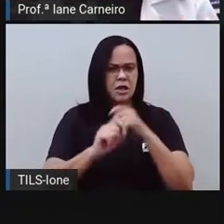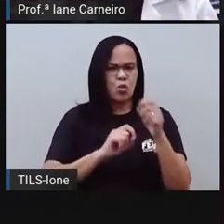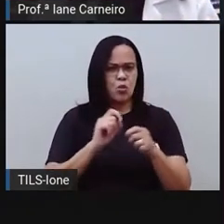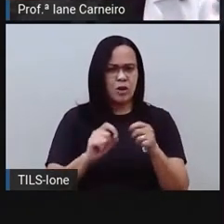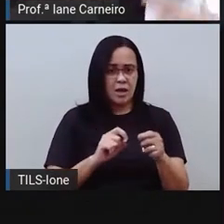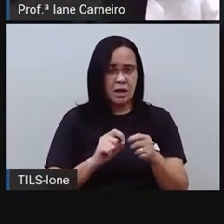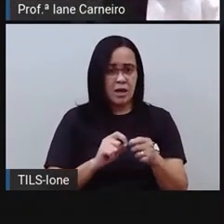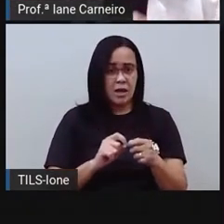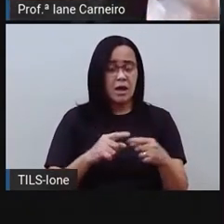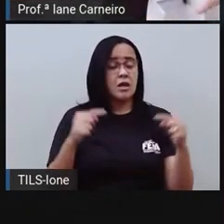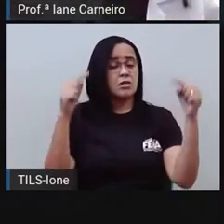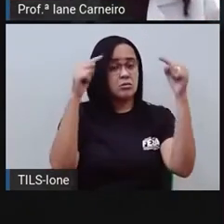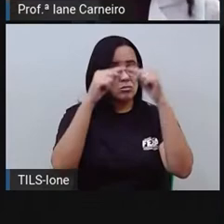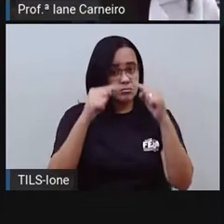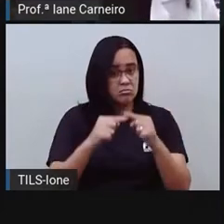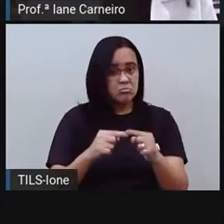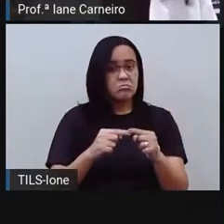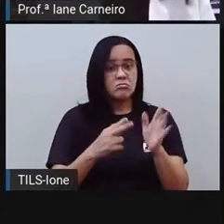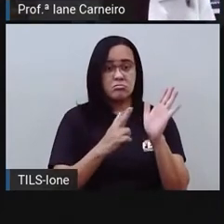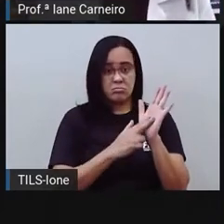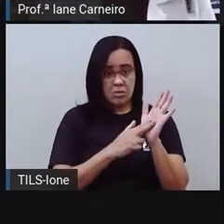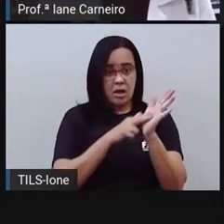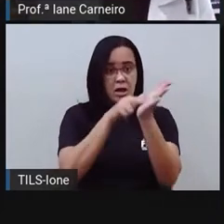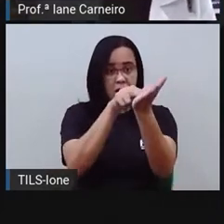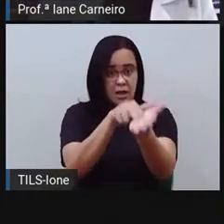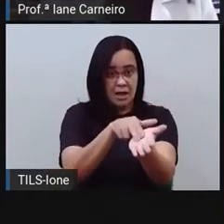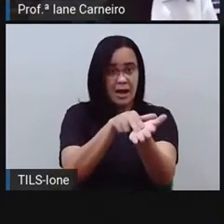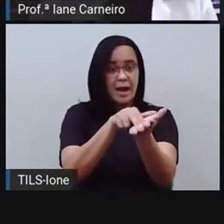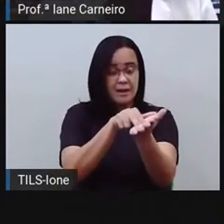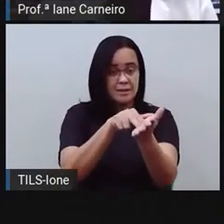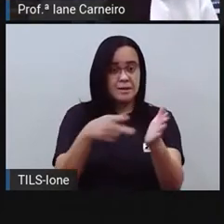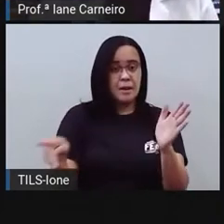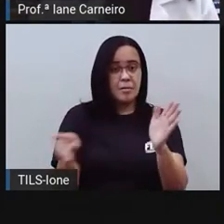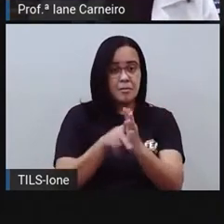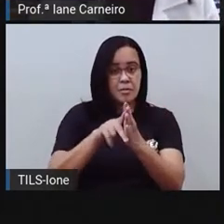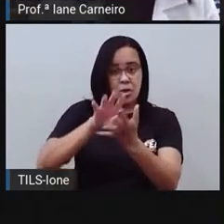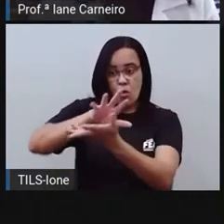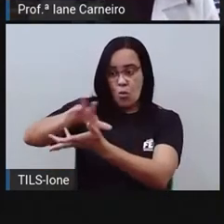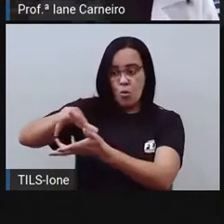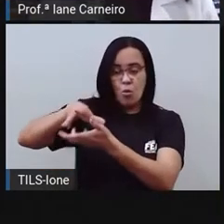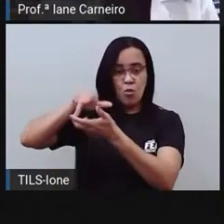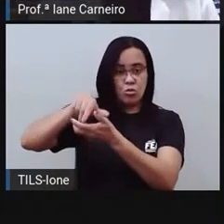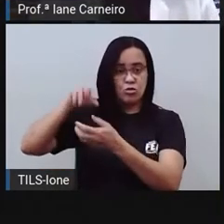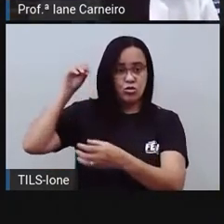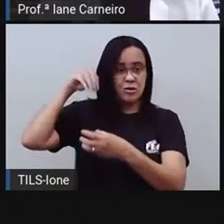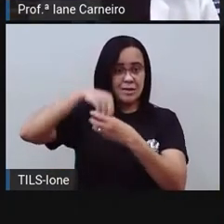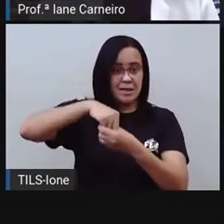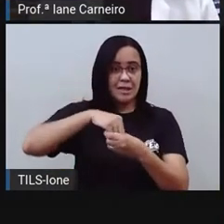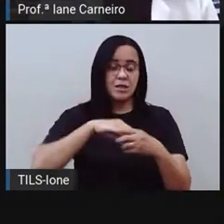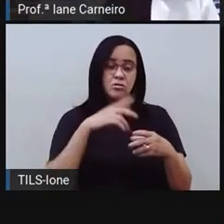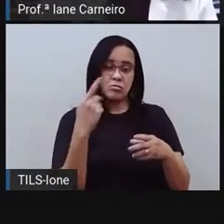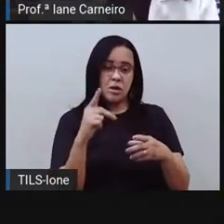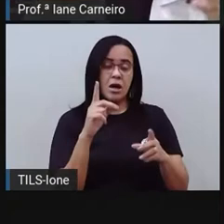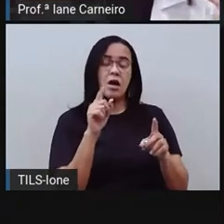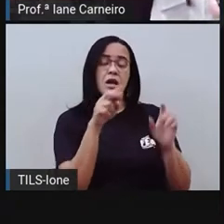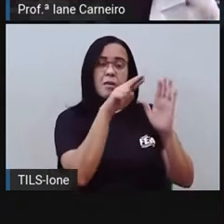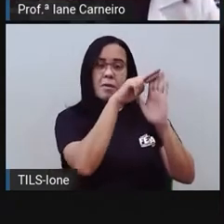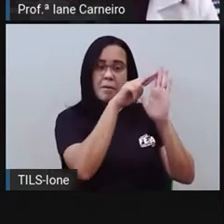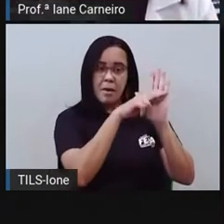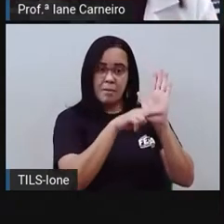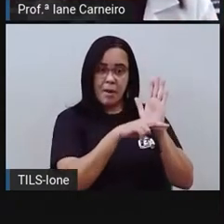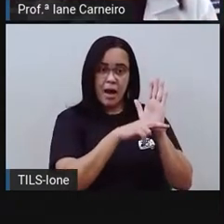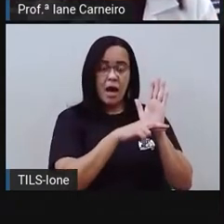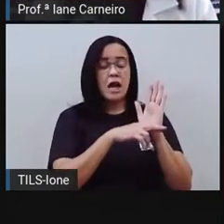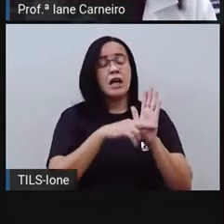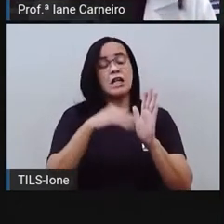declaração, carta aí, universal, em que nela são todas as regras que, todos os direitos